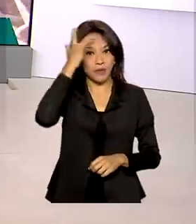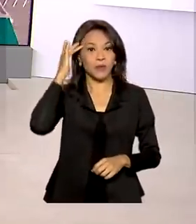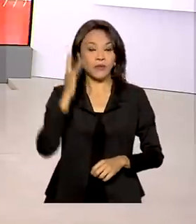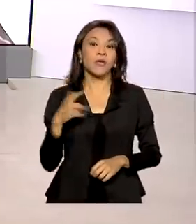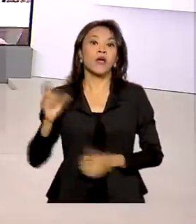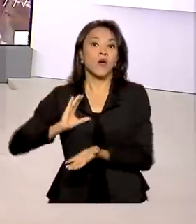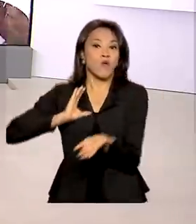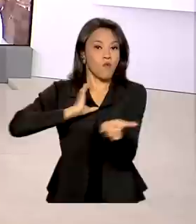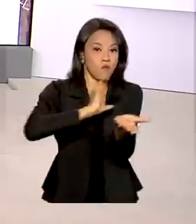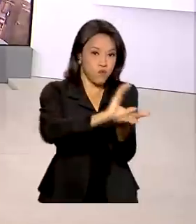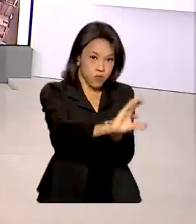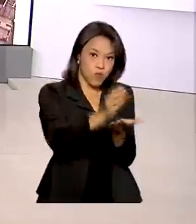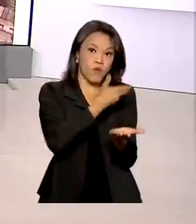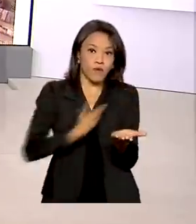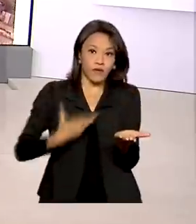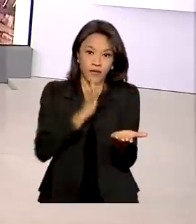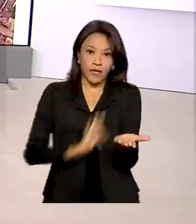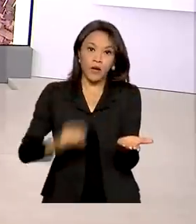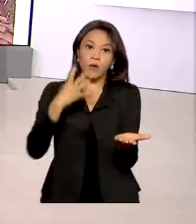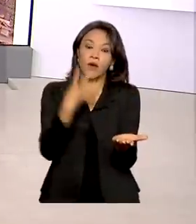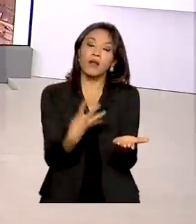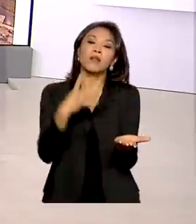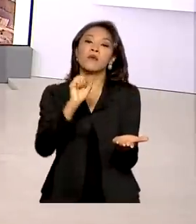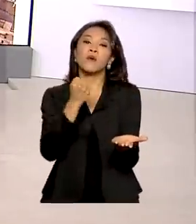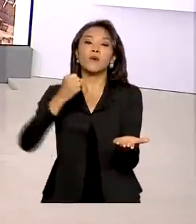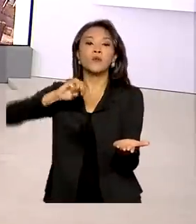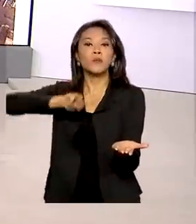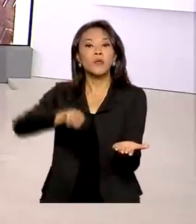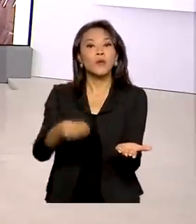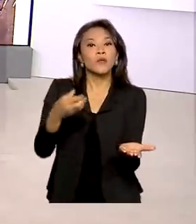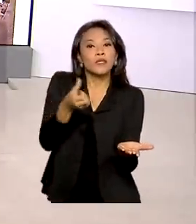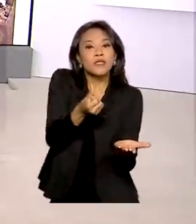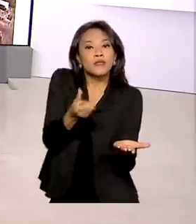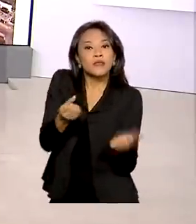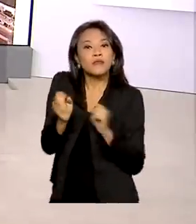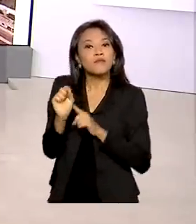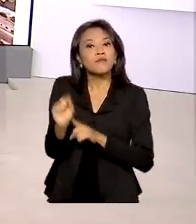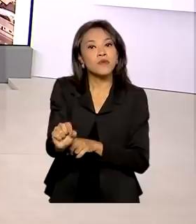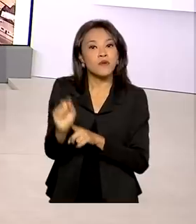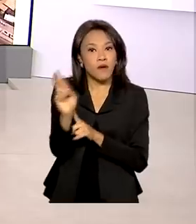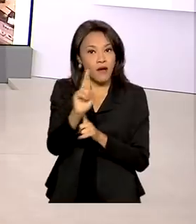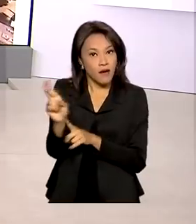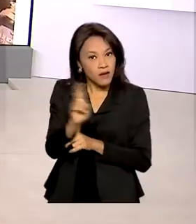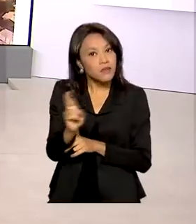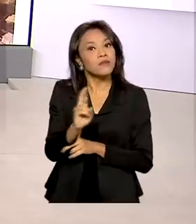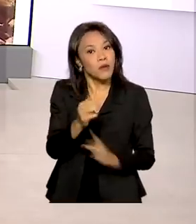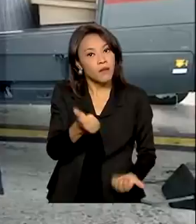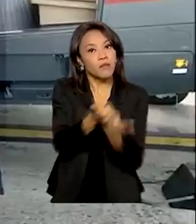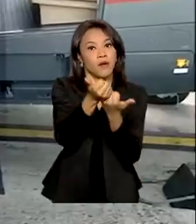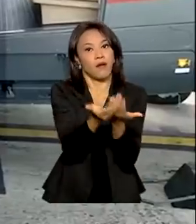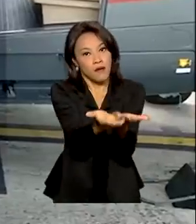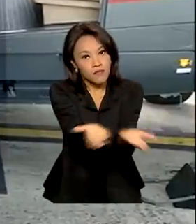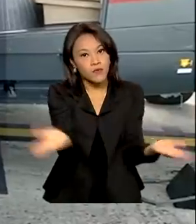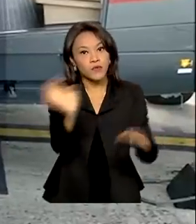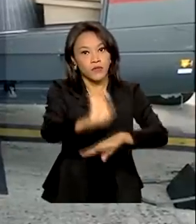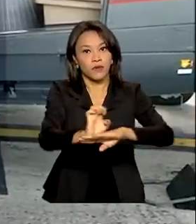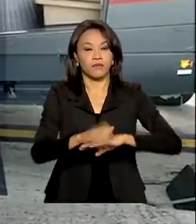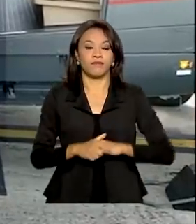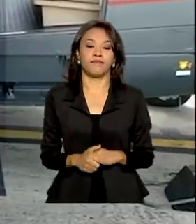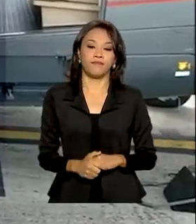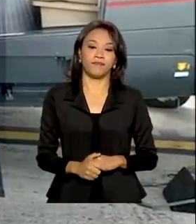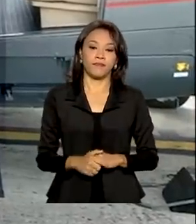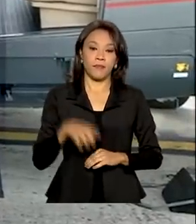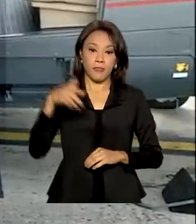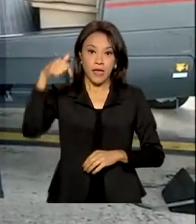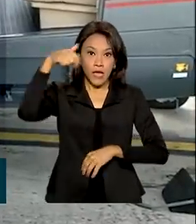milhões e 600 mil reais para os municípios mineiros afetados pelas chuvas. Esse é o momento da